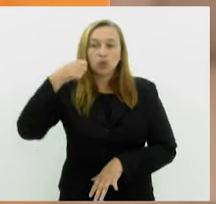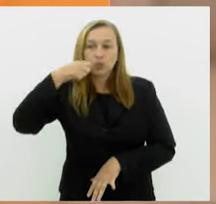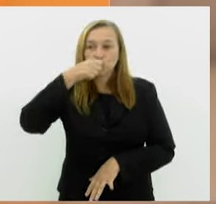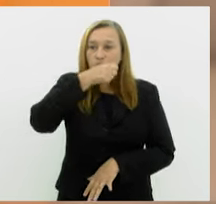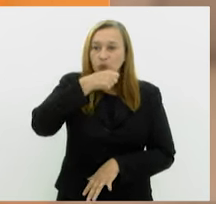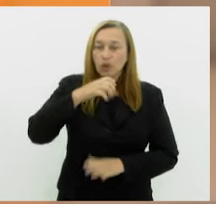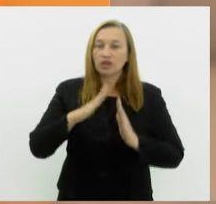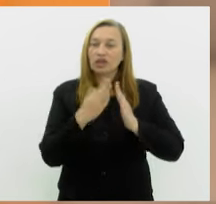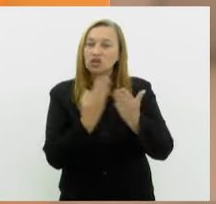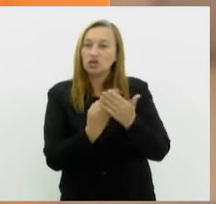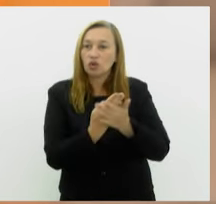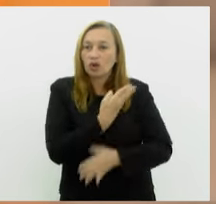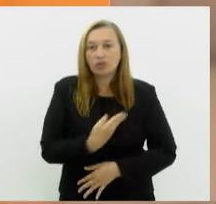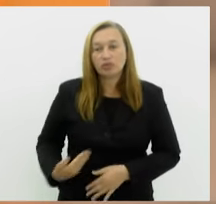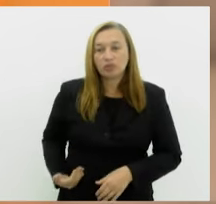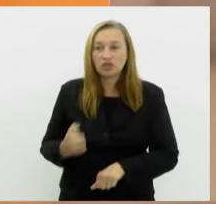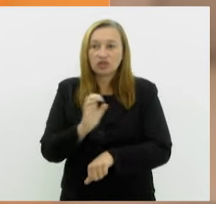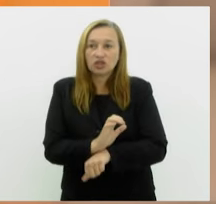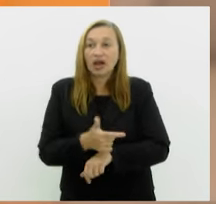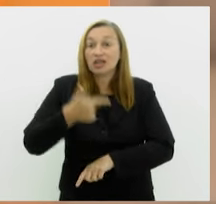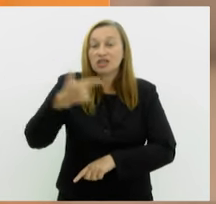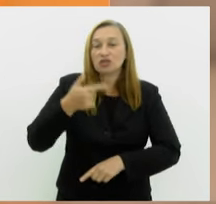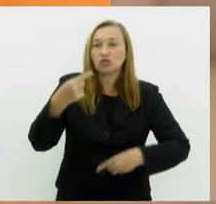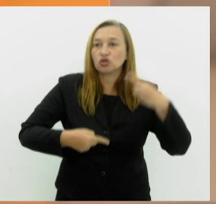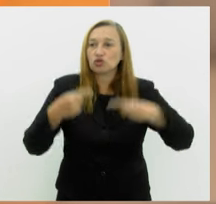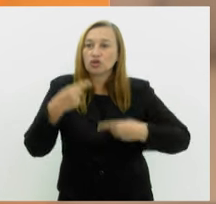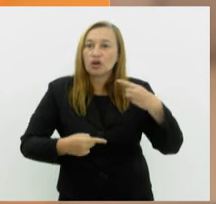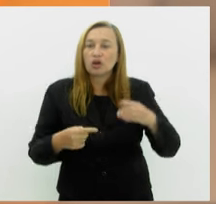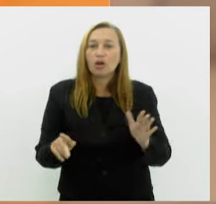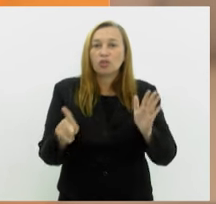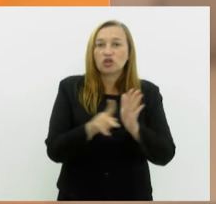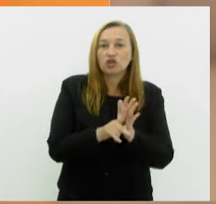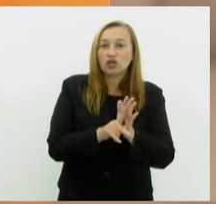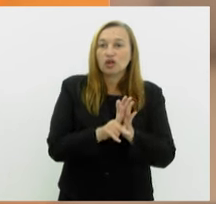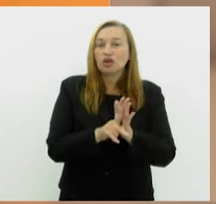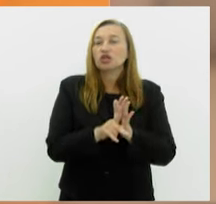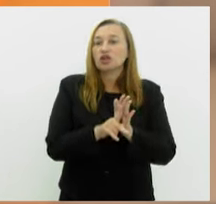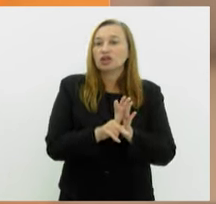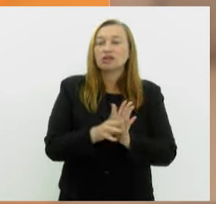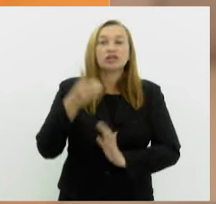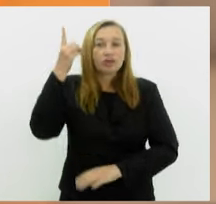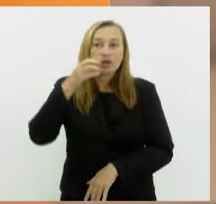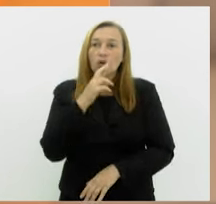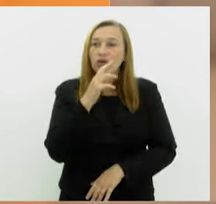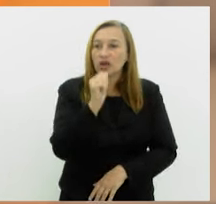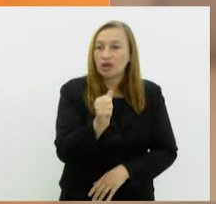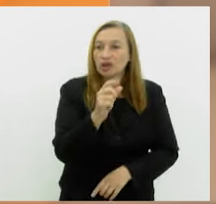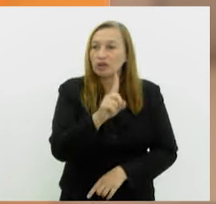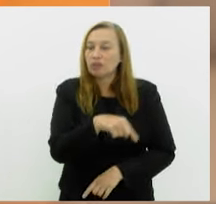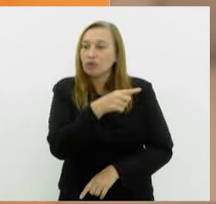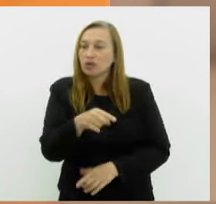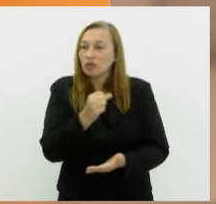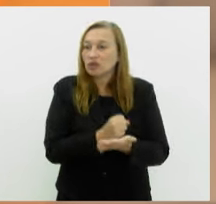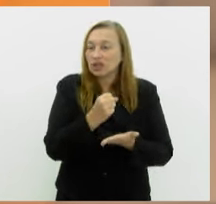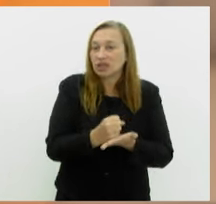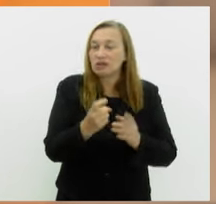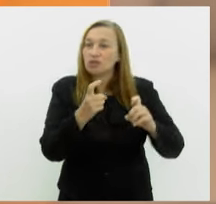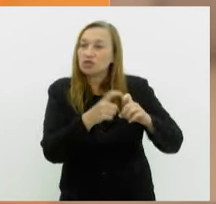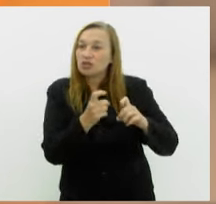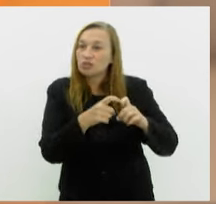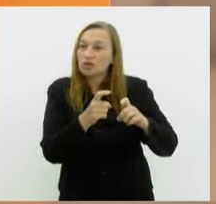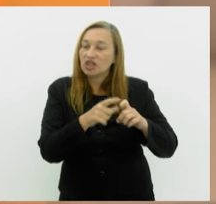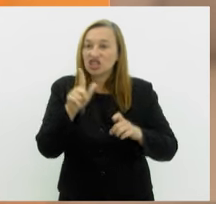públicas do Estado. Em segunda discussão, o projeto do deputado Rodrigo Amorim, que proíbe a contratação de médico